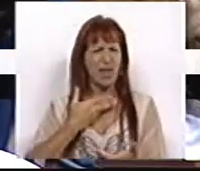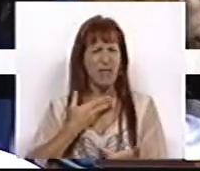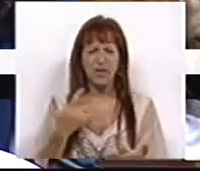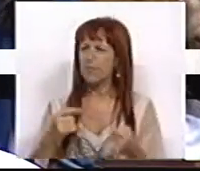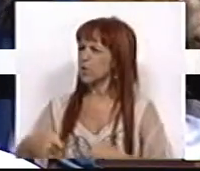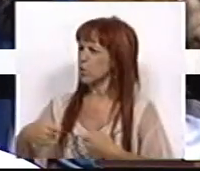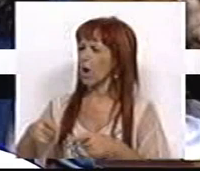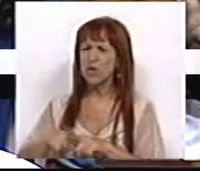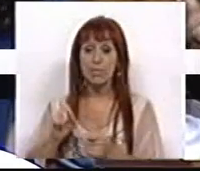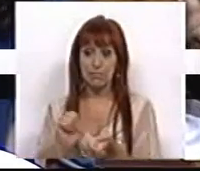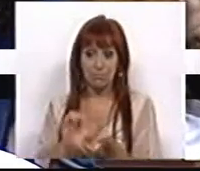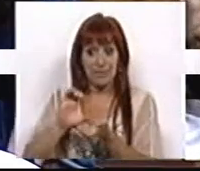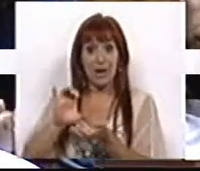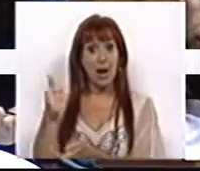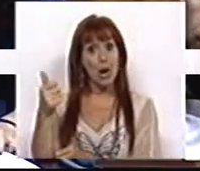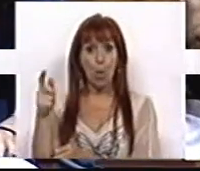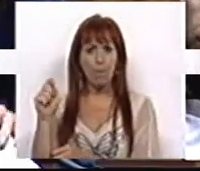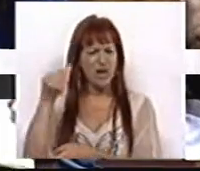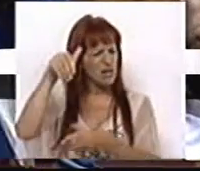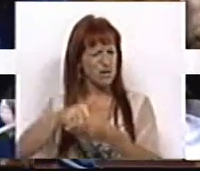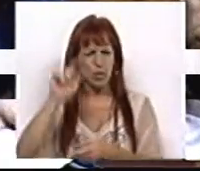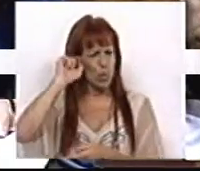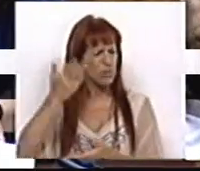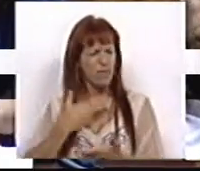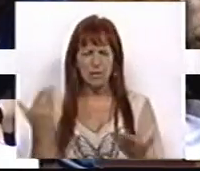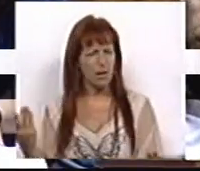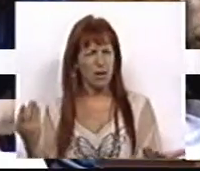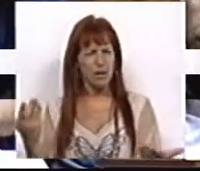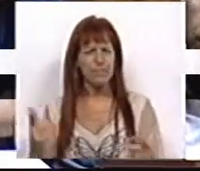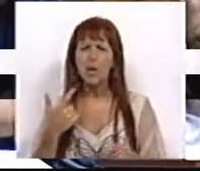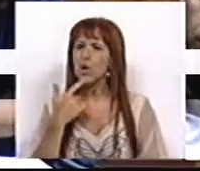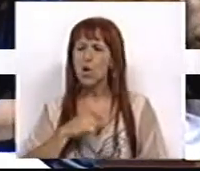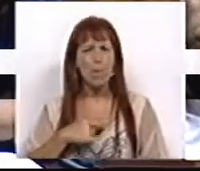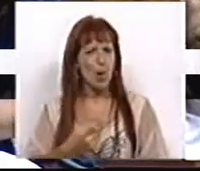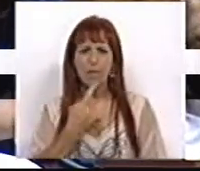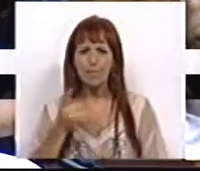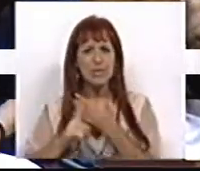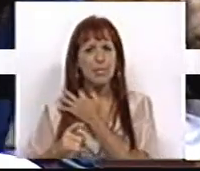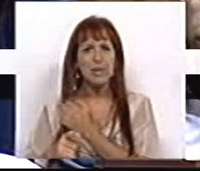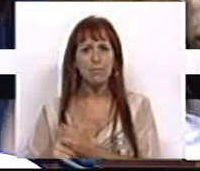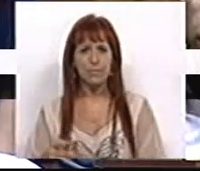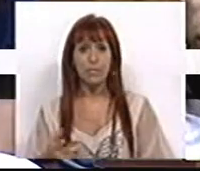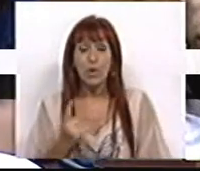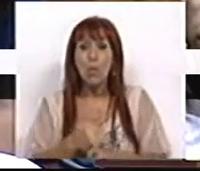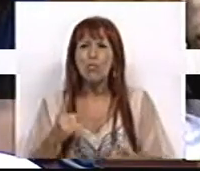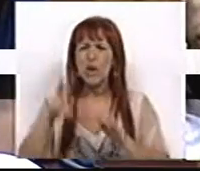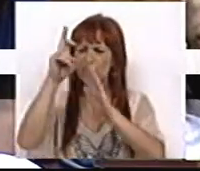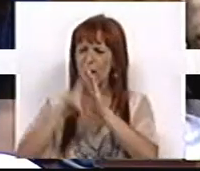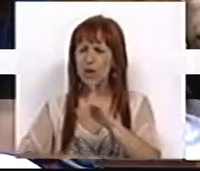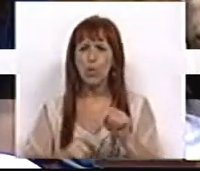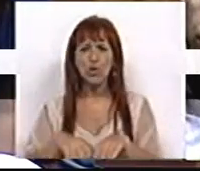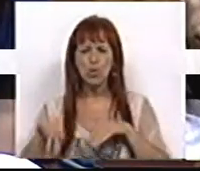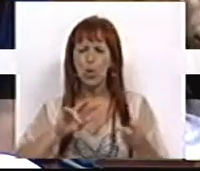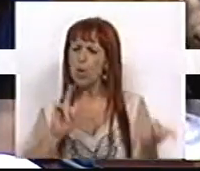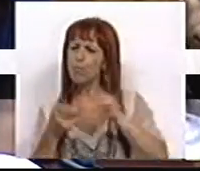Mas os gastos para recapitalizar o BES não entram para déficit. E não podemos perceber porque é que as regras do